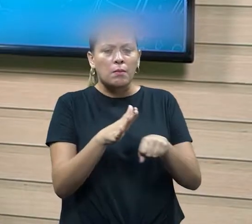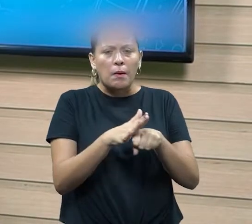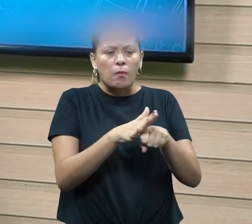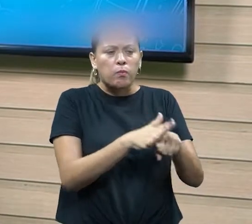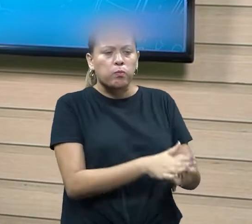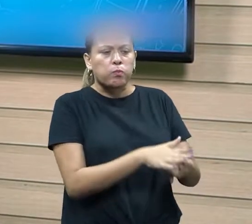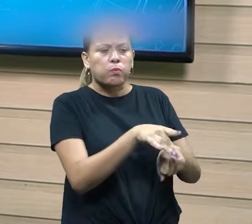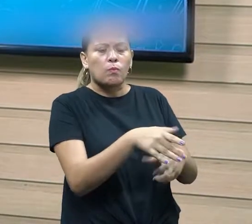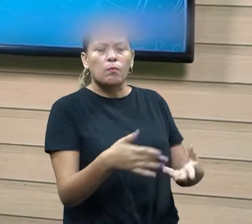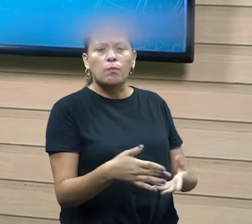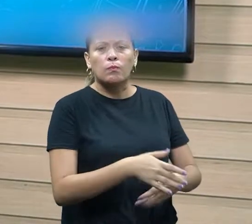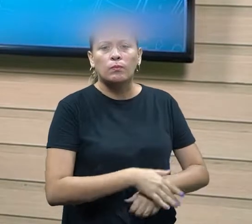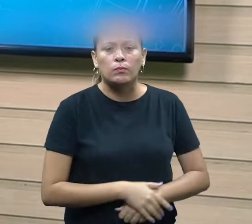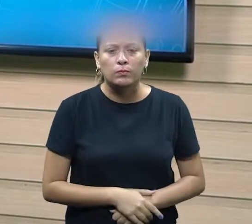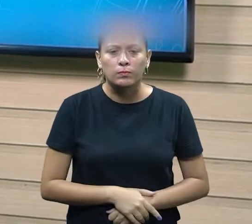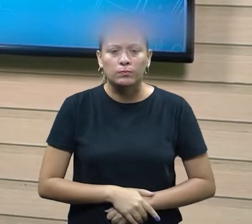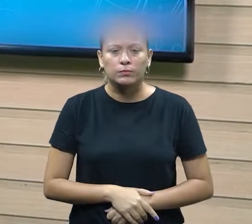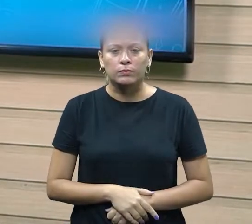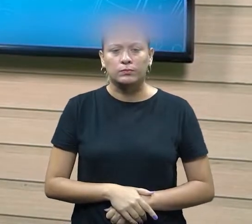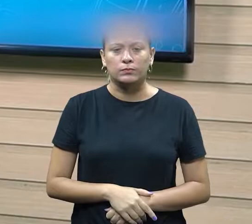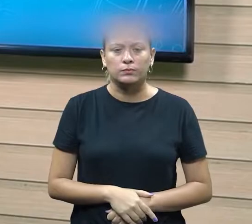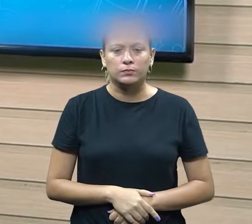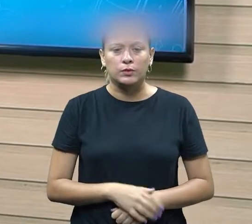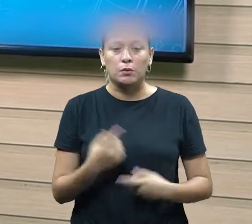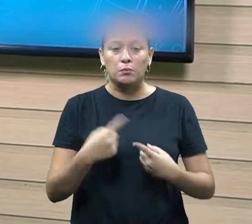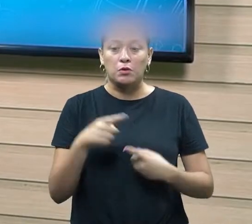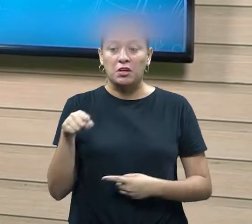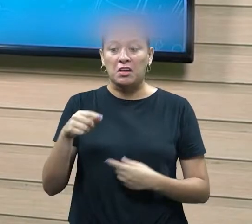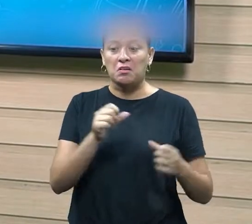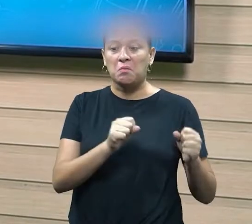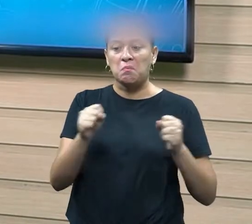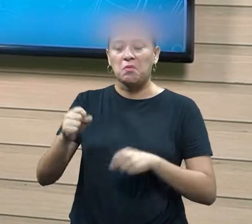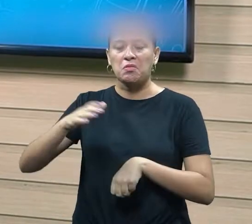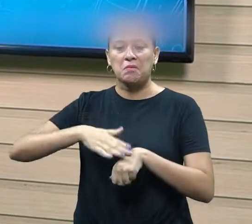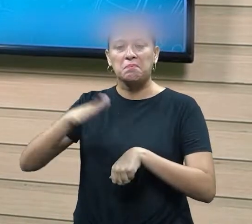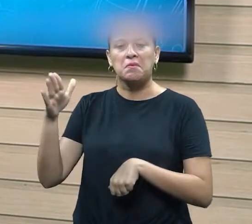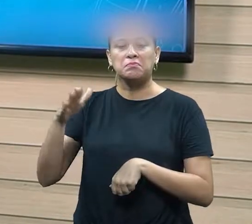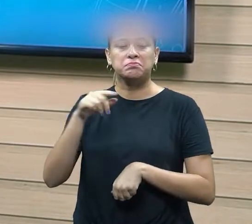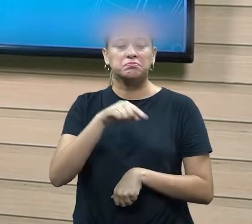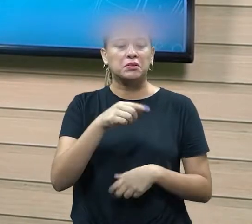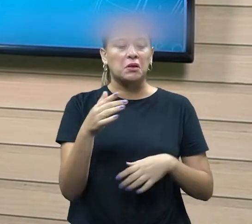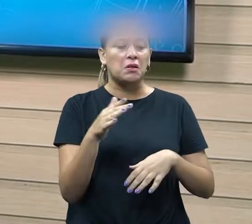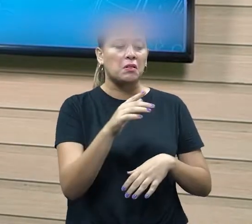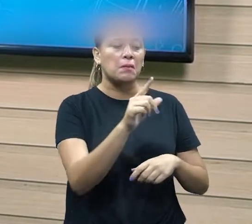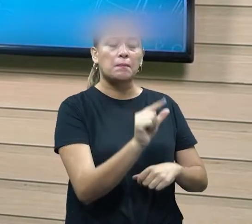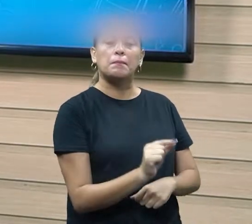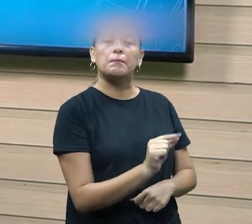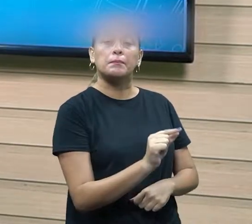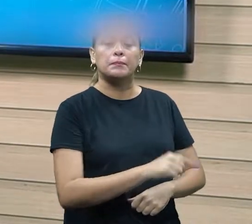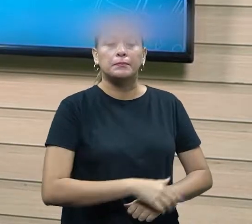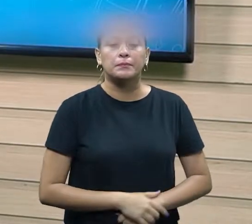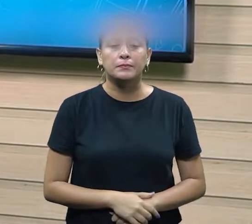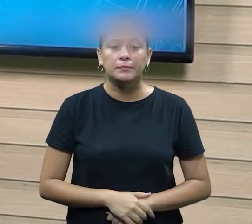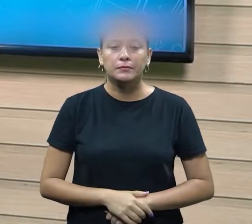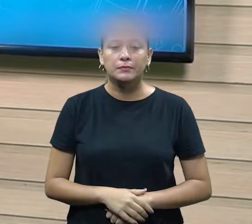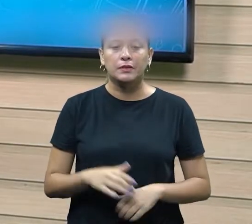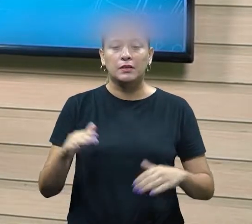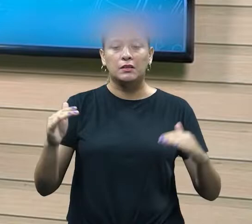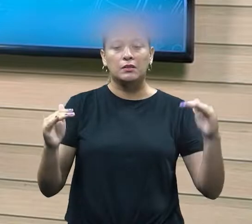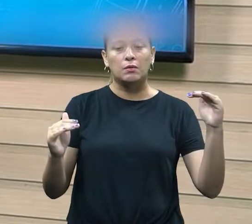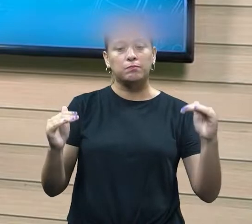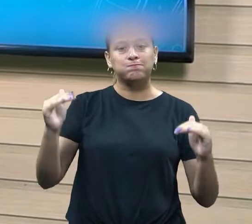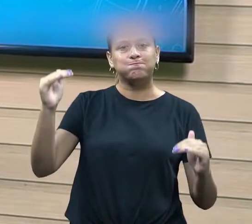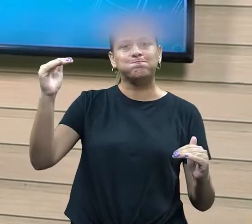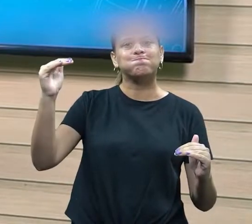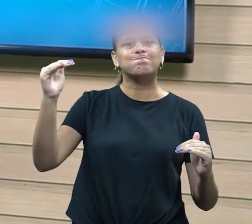porque compreende que neste momento eu tenho mais poder justamente para subjulgar o outro veja só nós temos uma balança que se